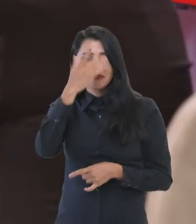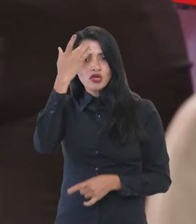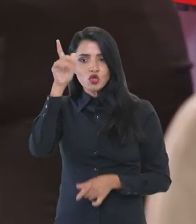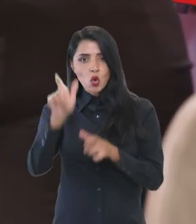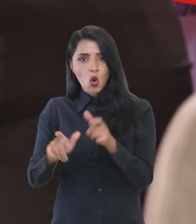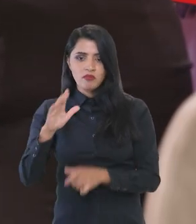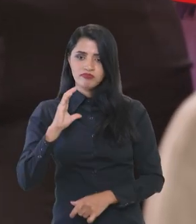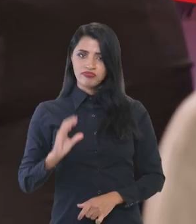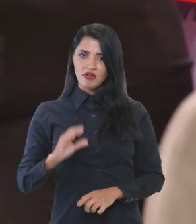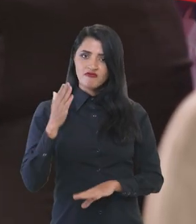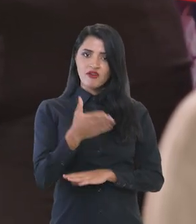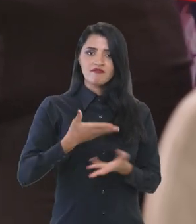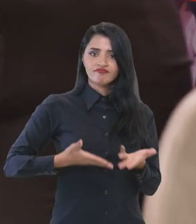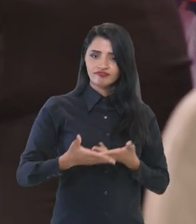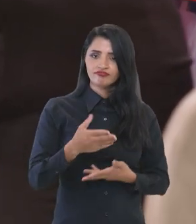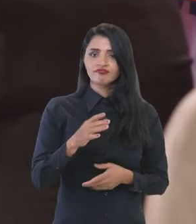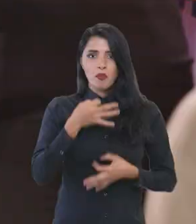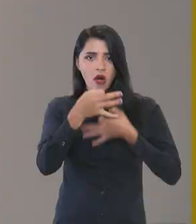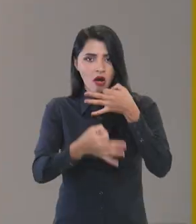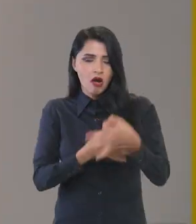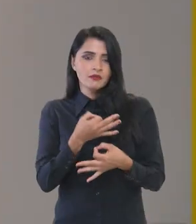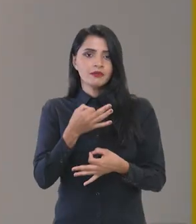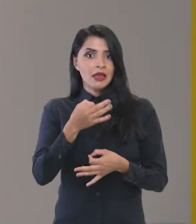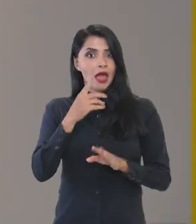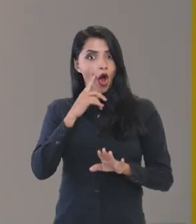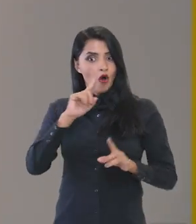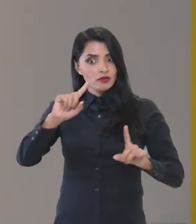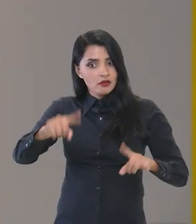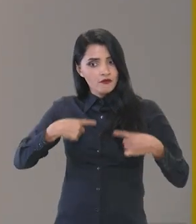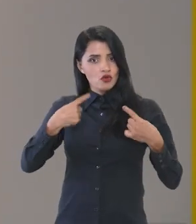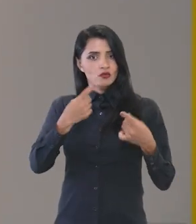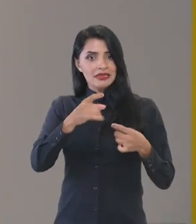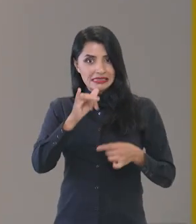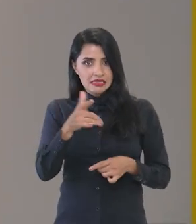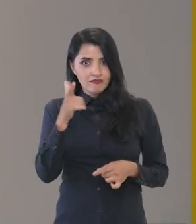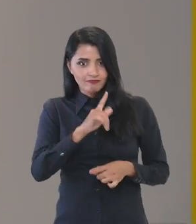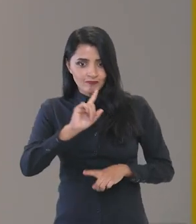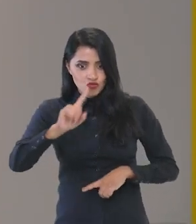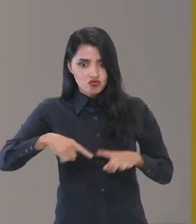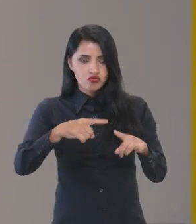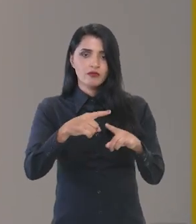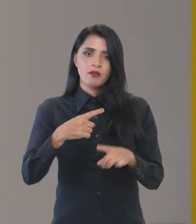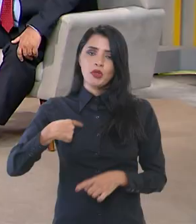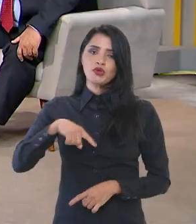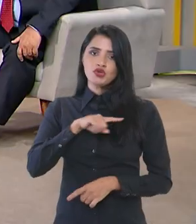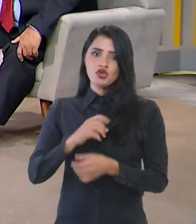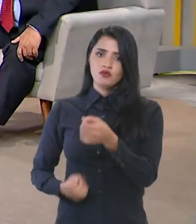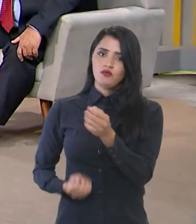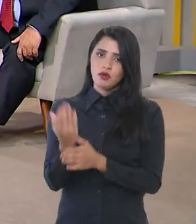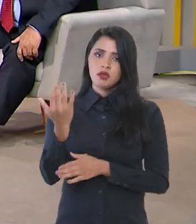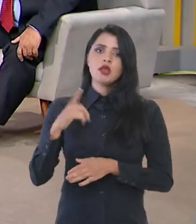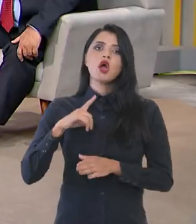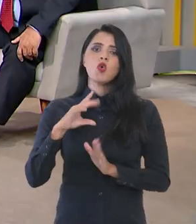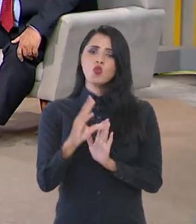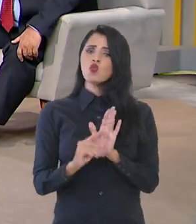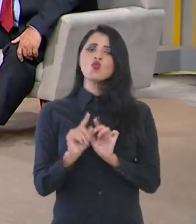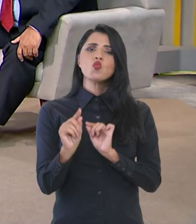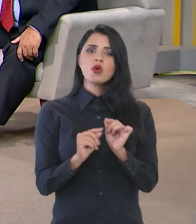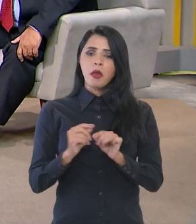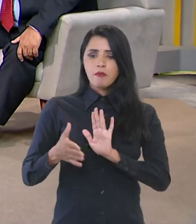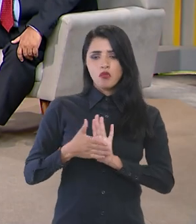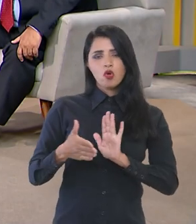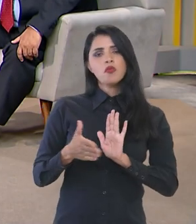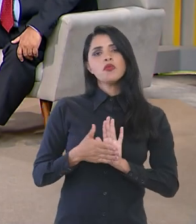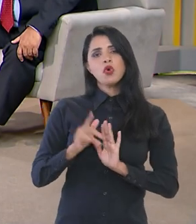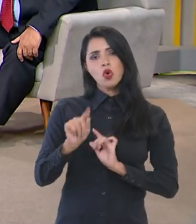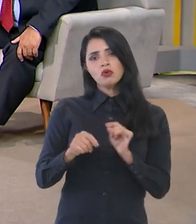O grande desafio é que, a partir do sucesso desse processo, nós vamos desenvolver, metodologicamente, uma